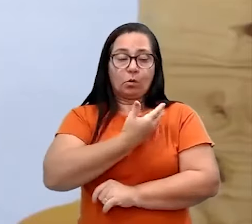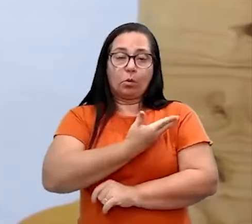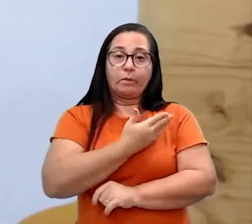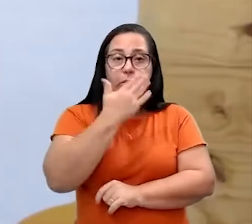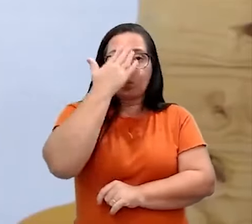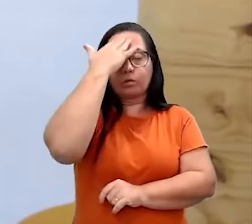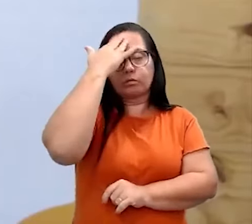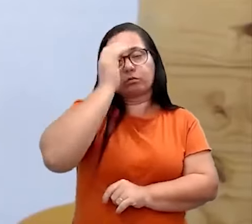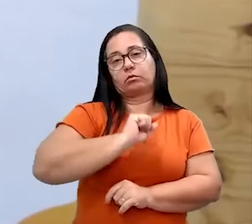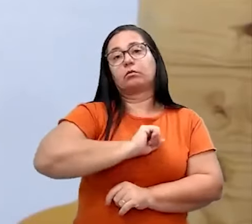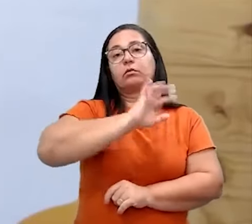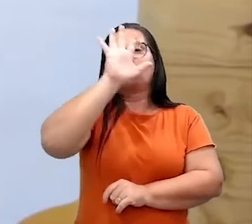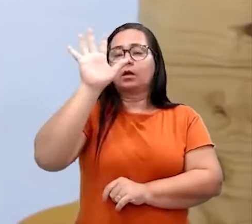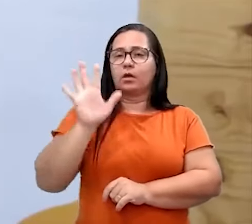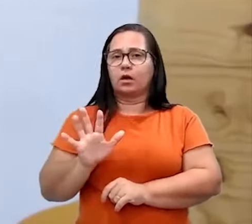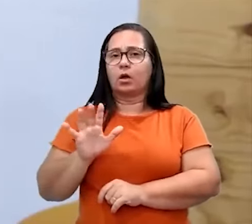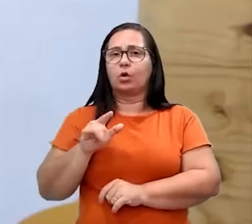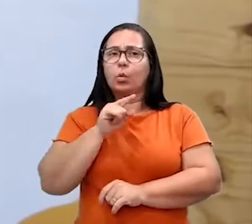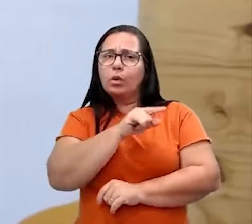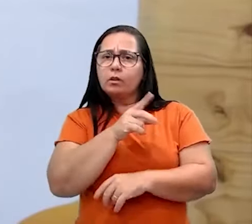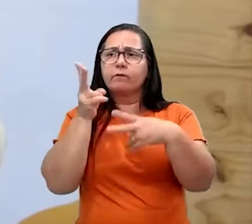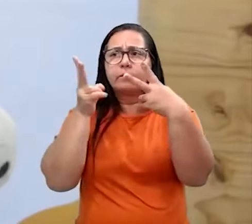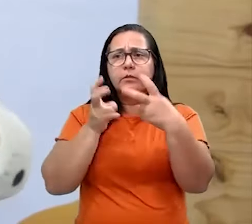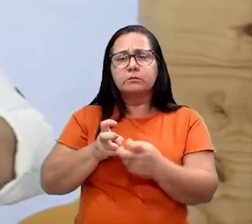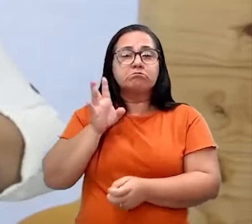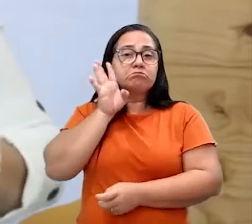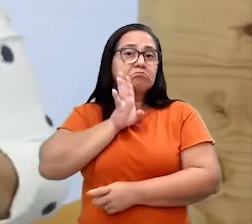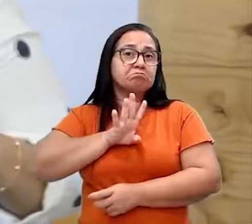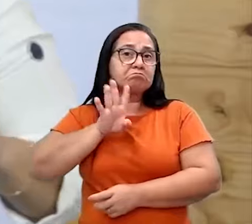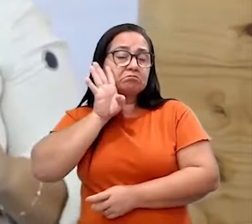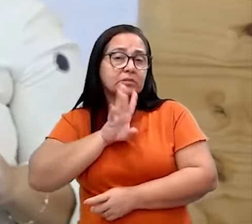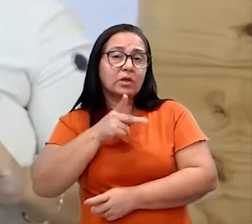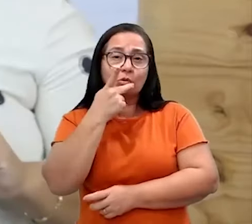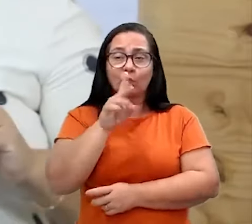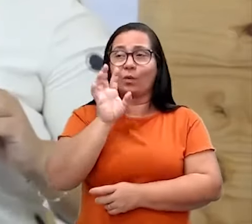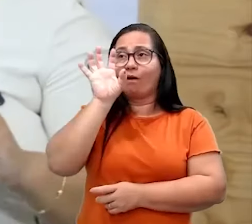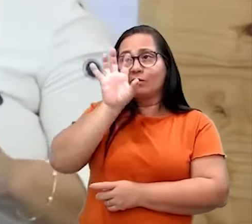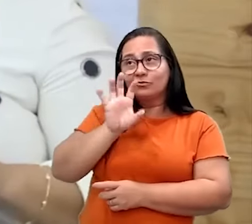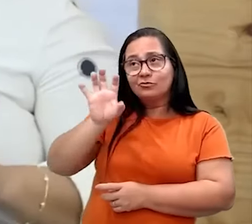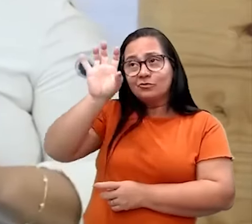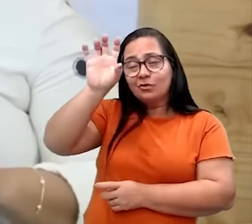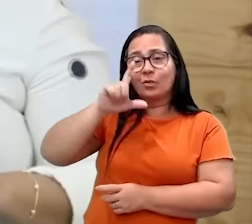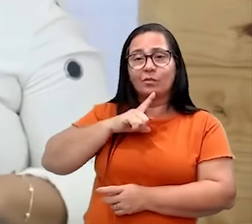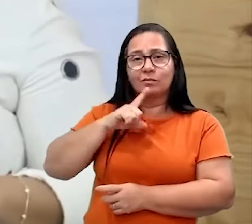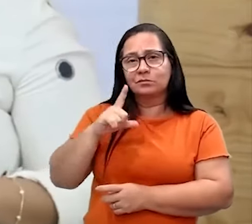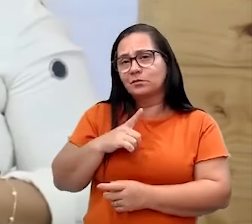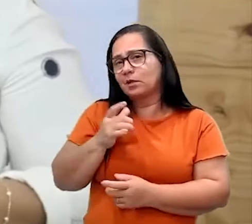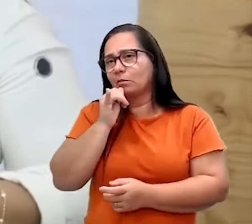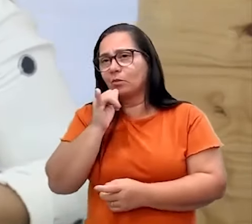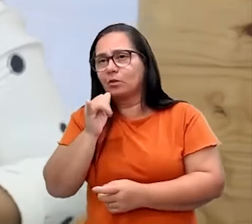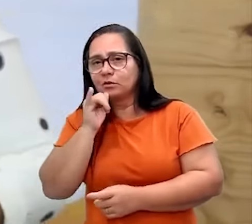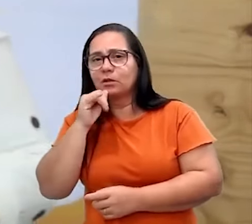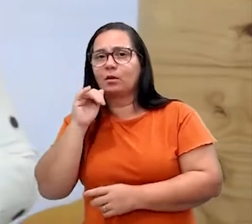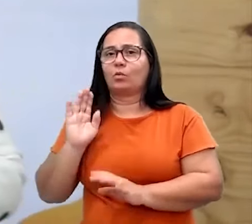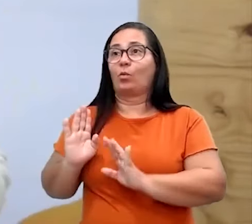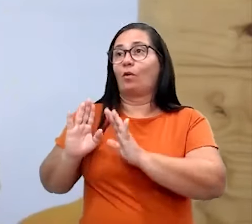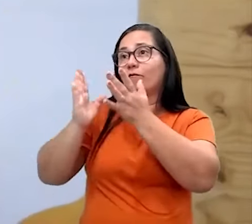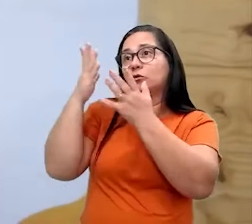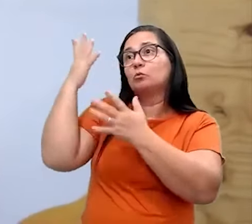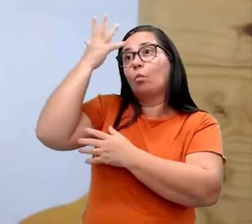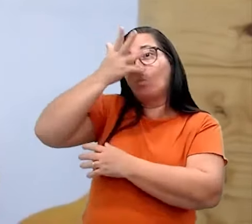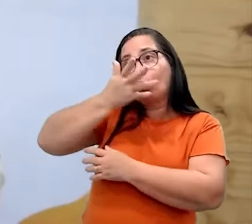comece a entender. Ele vai começar a ver assim, poxa, que legal, na tua região tem uma determinada festividade, que ela é muito